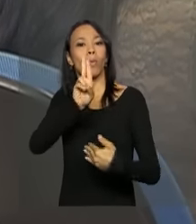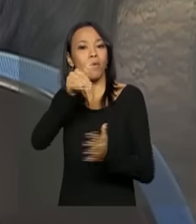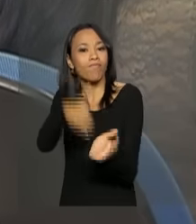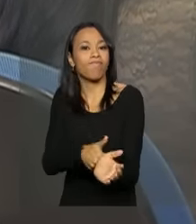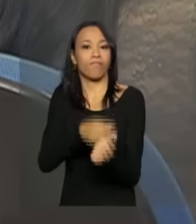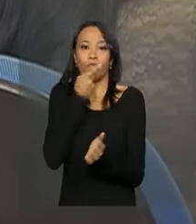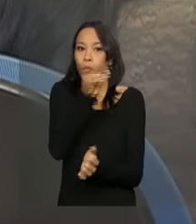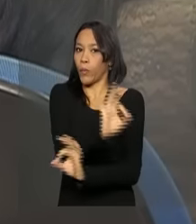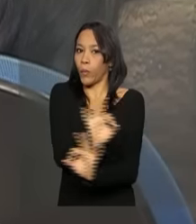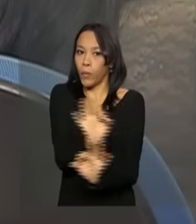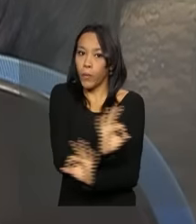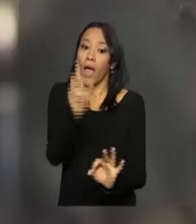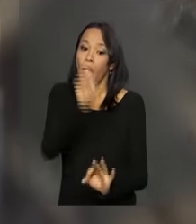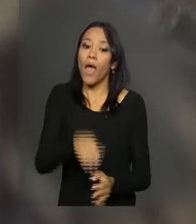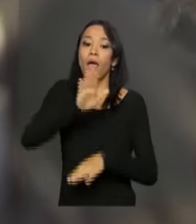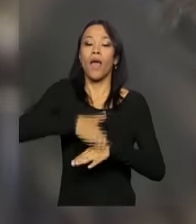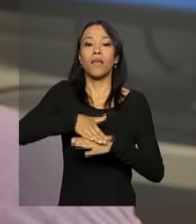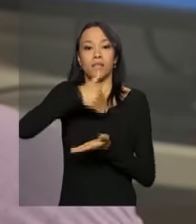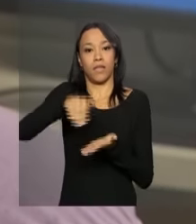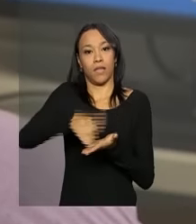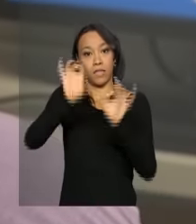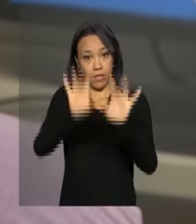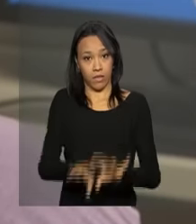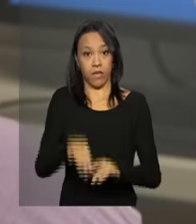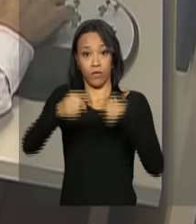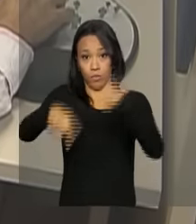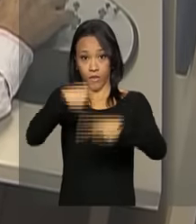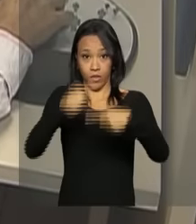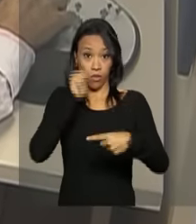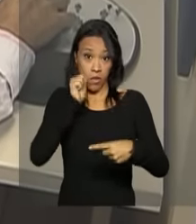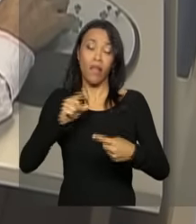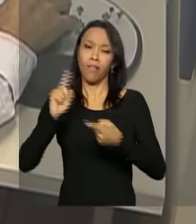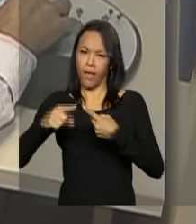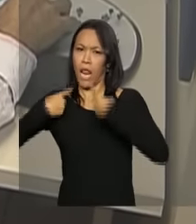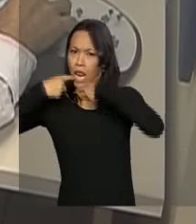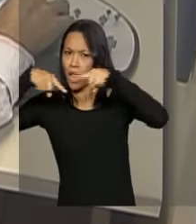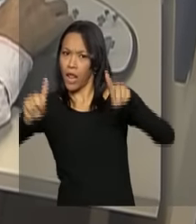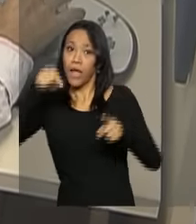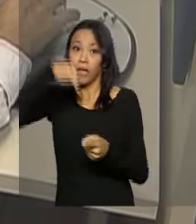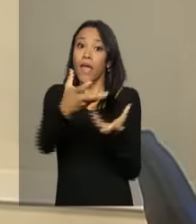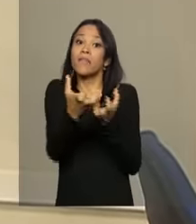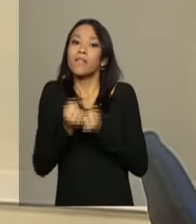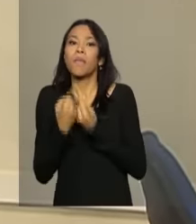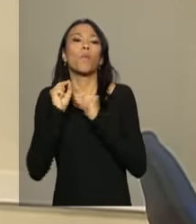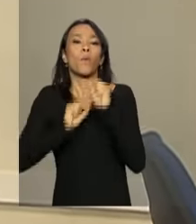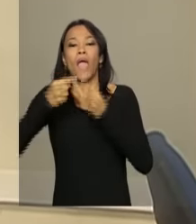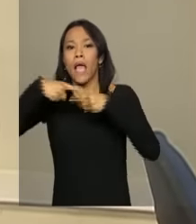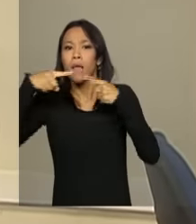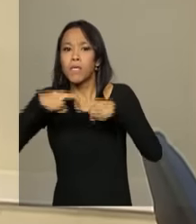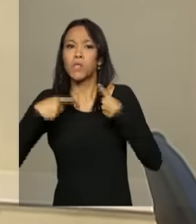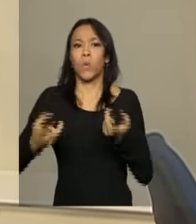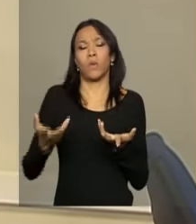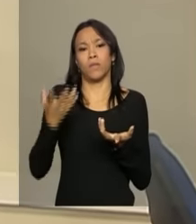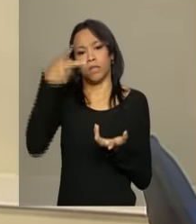Oferecida pela Secretaria Especial de Políticas para as Mulheres, além de denúncias, a Central recebe também reclamações sobre os